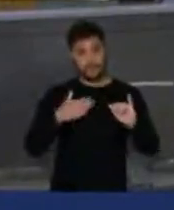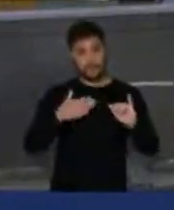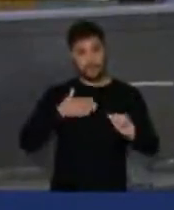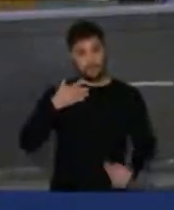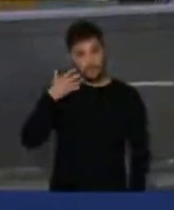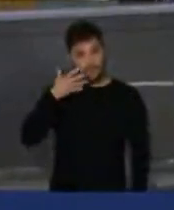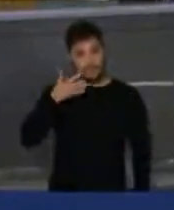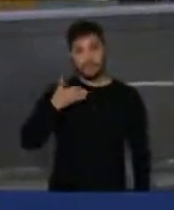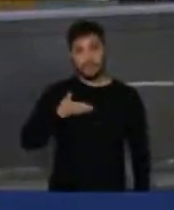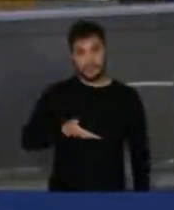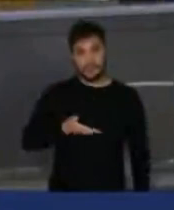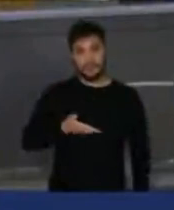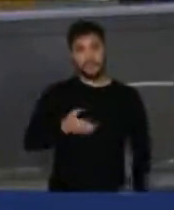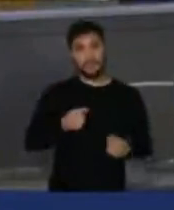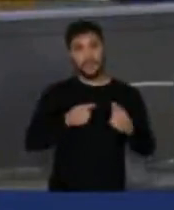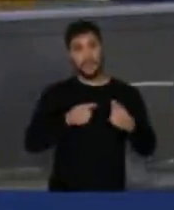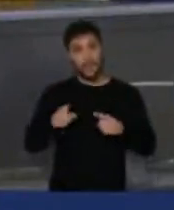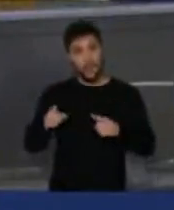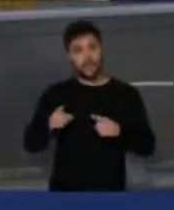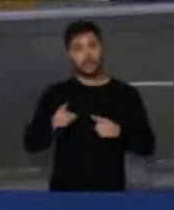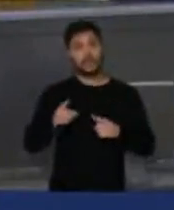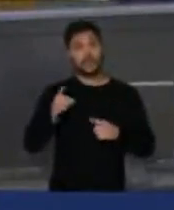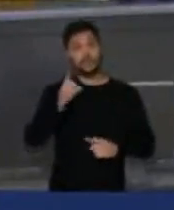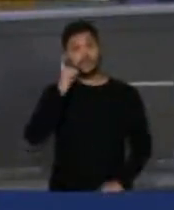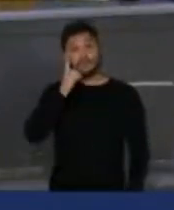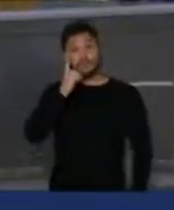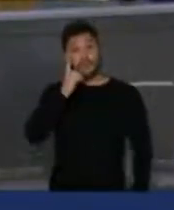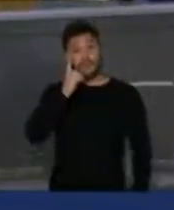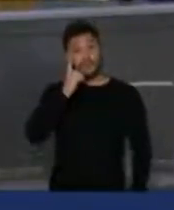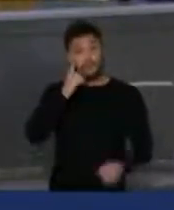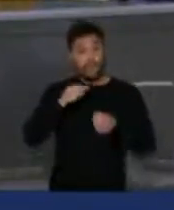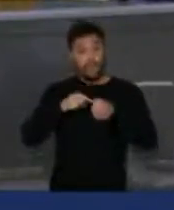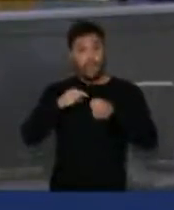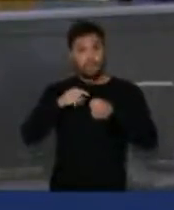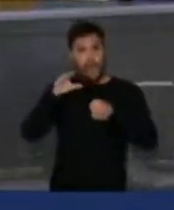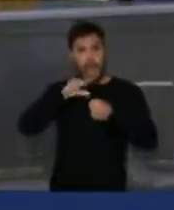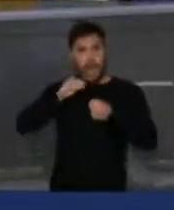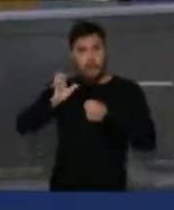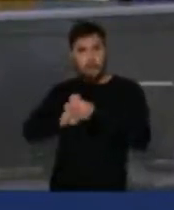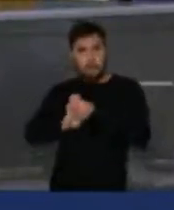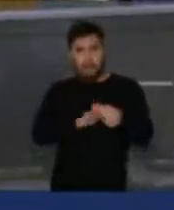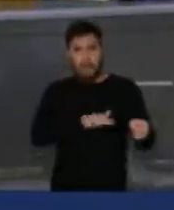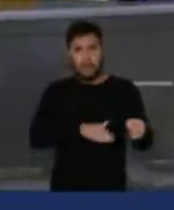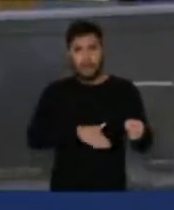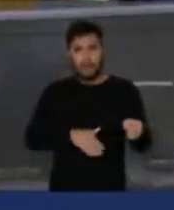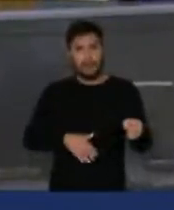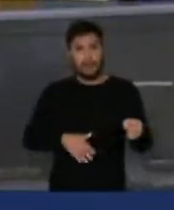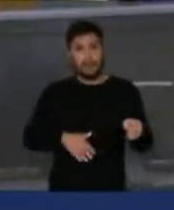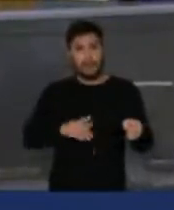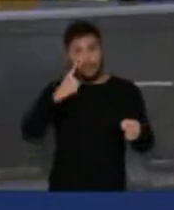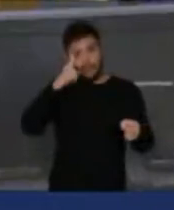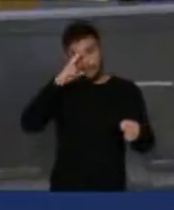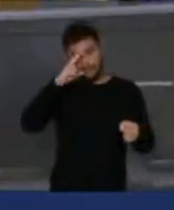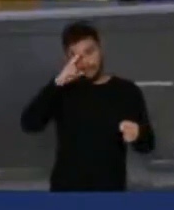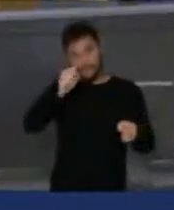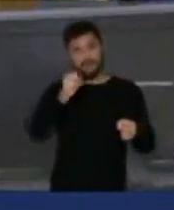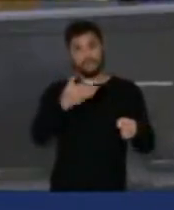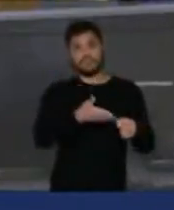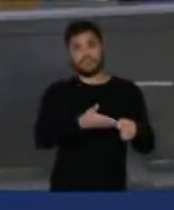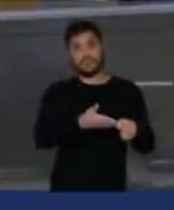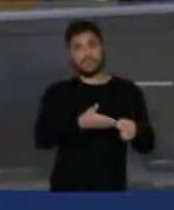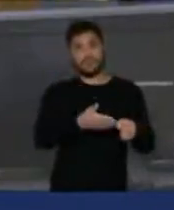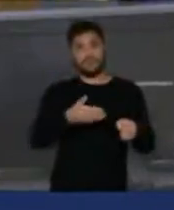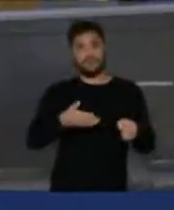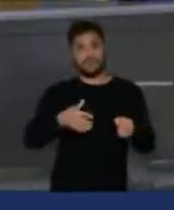contra o gesto do deputado que acabou empurrando violentamente o microfone na tribuna.